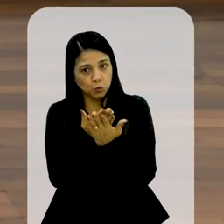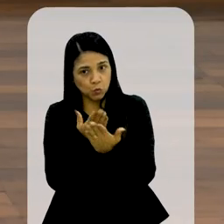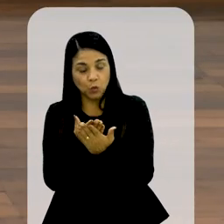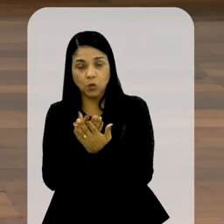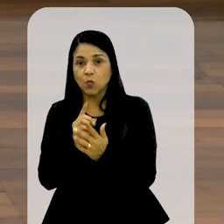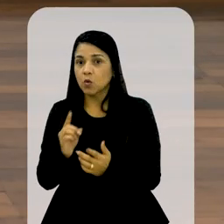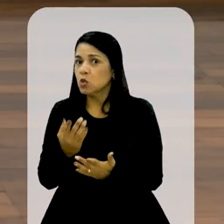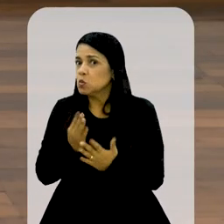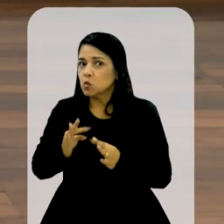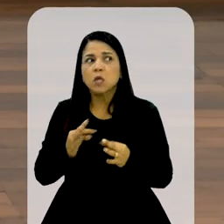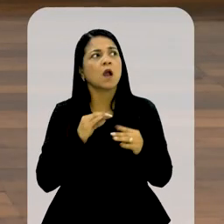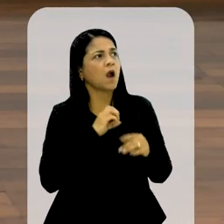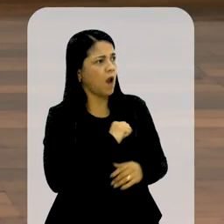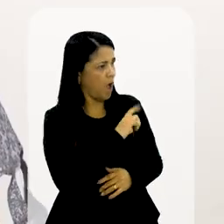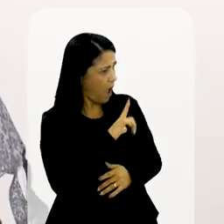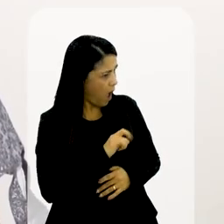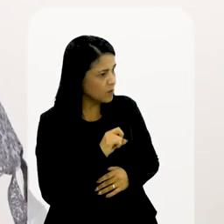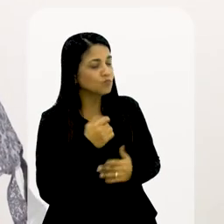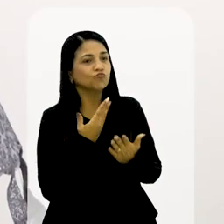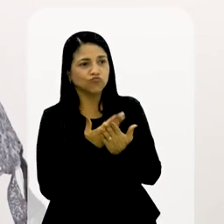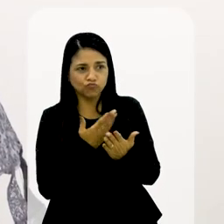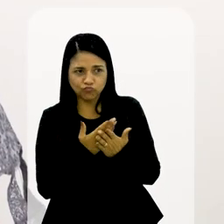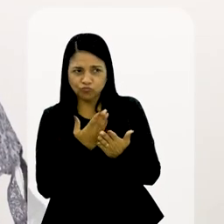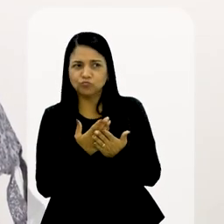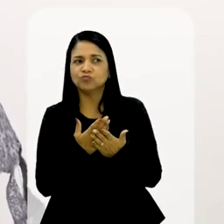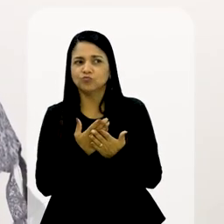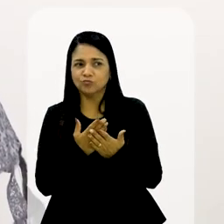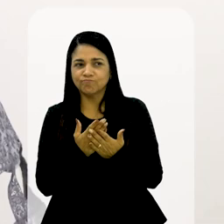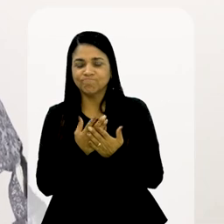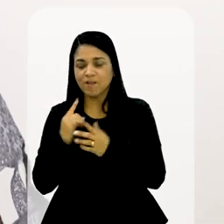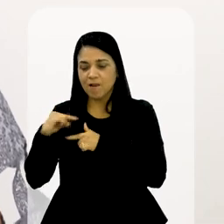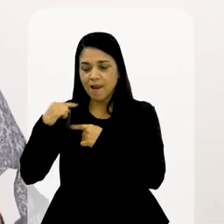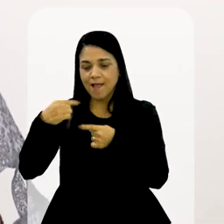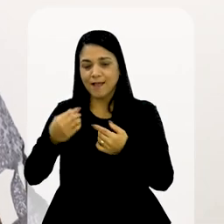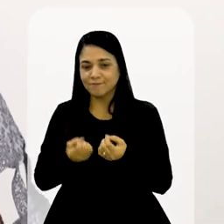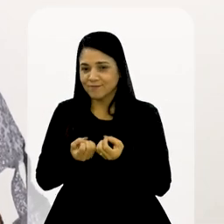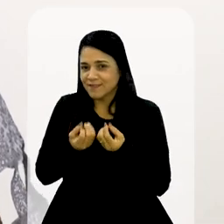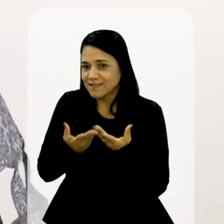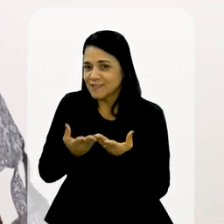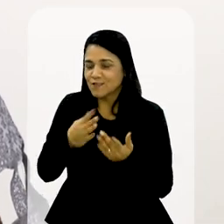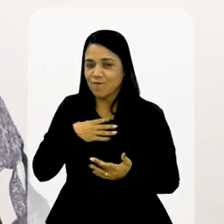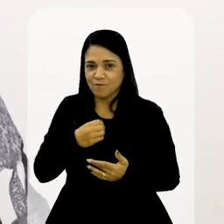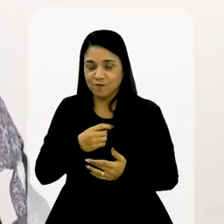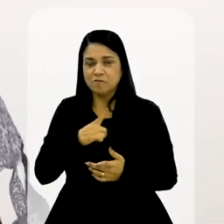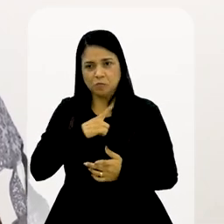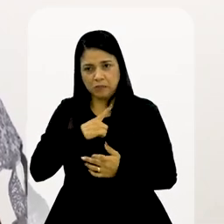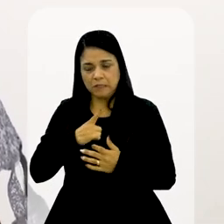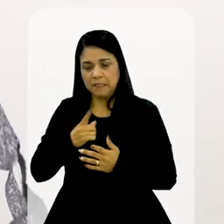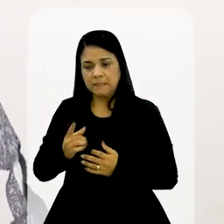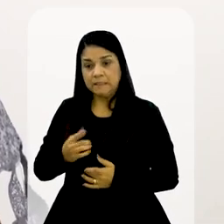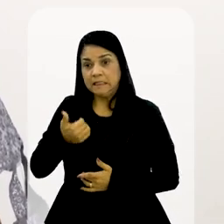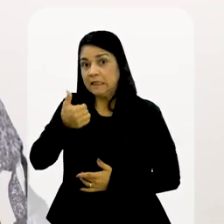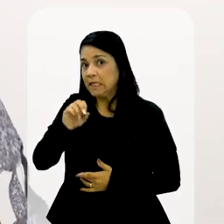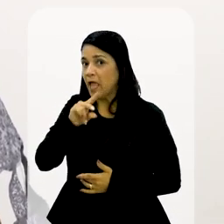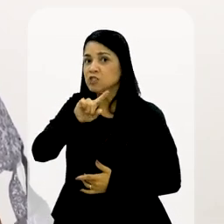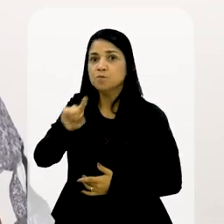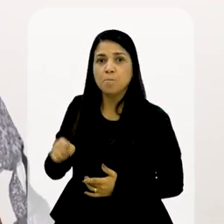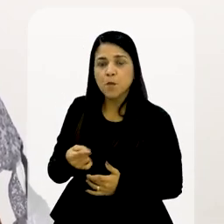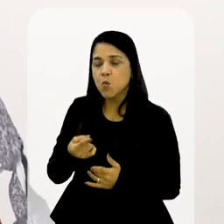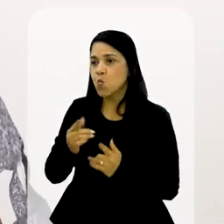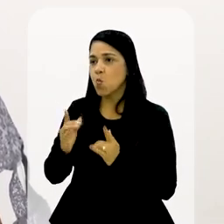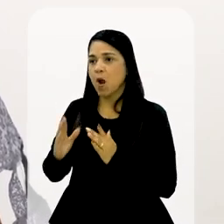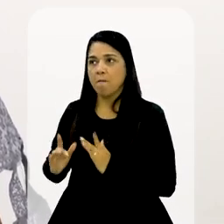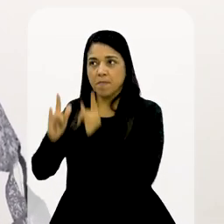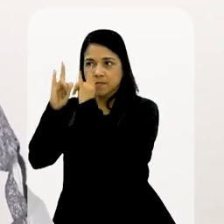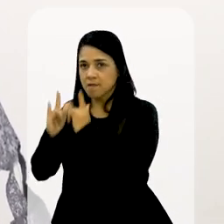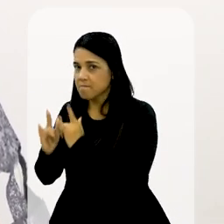Estudo é tudo. É o único legado que a gente deixa pro filho. Estudo, você pode ter 10 mil apartamentos